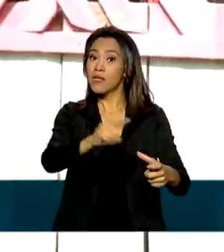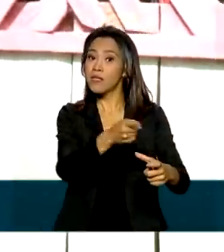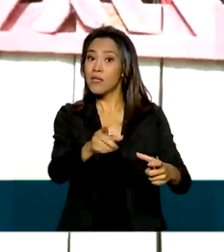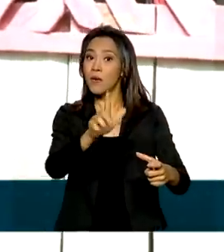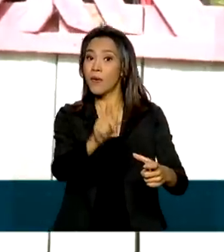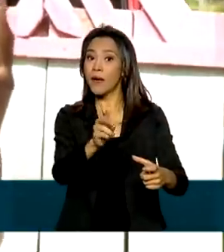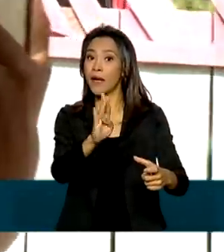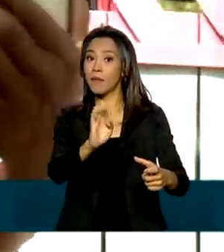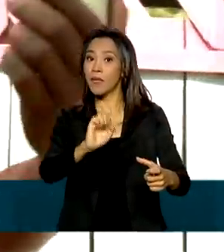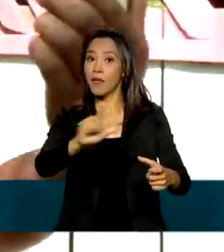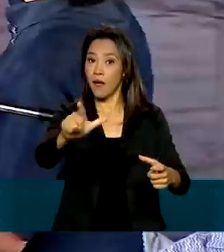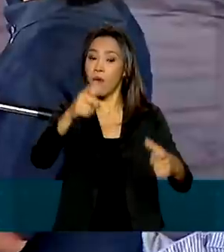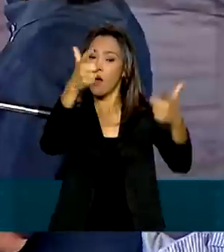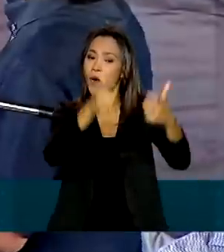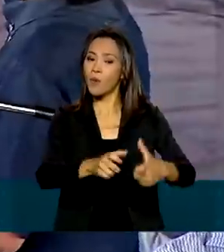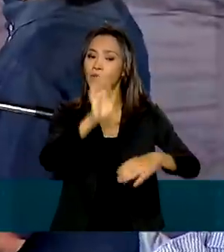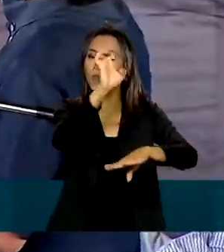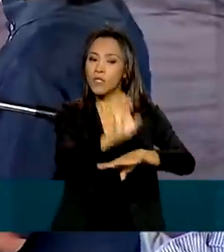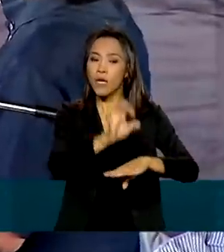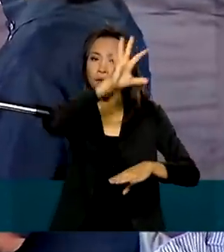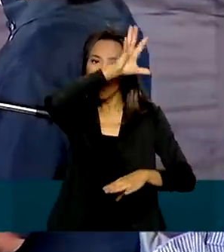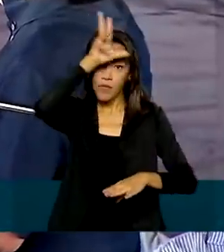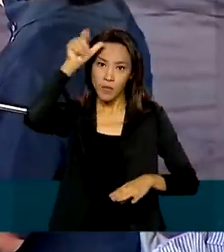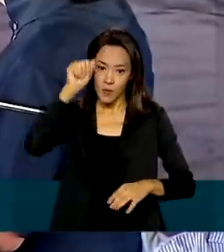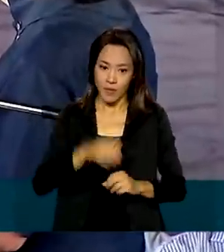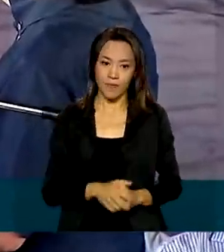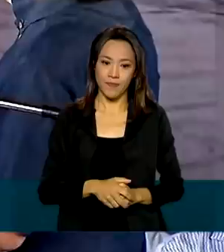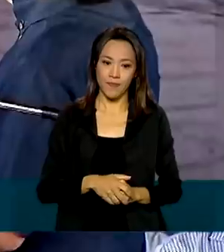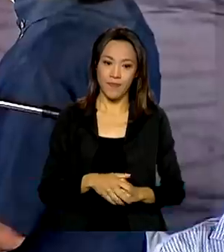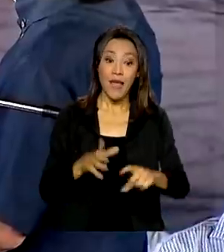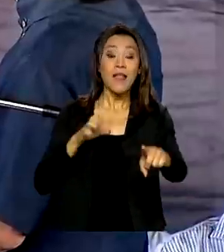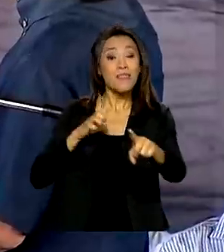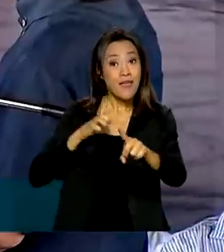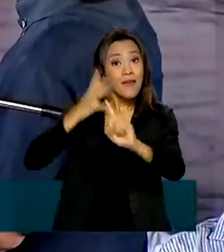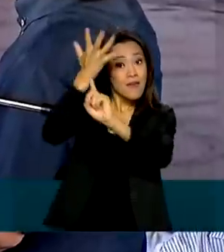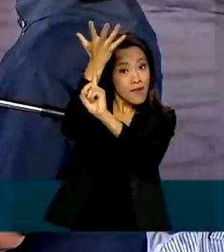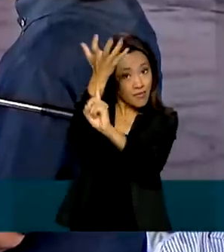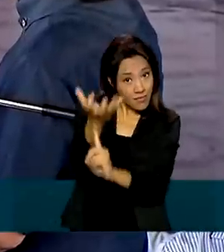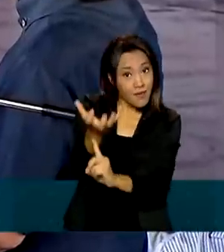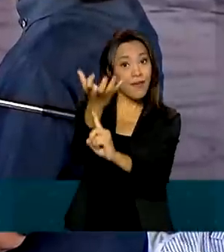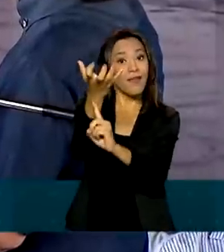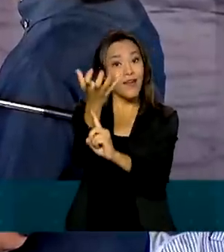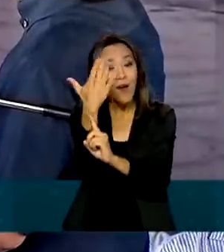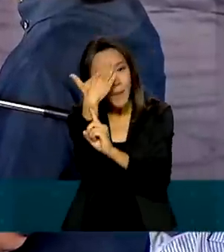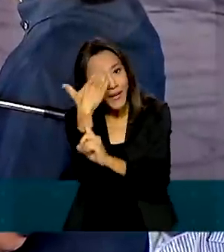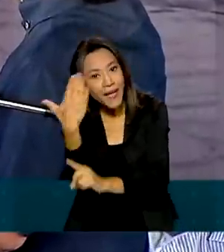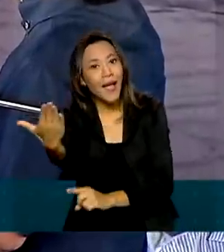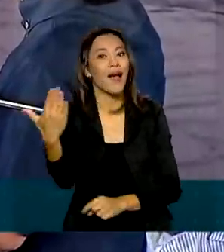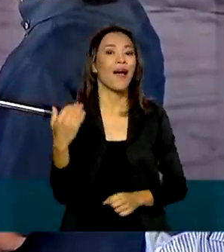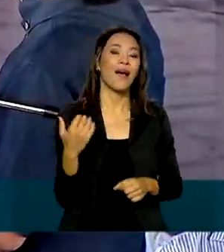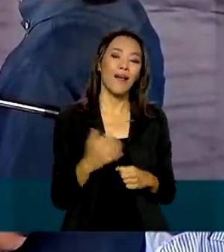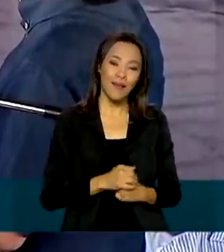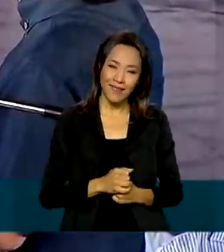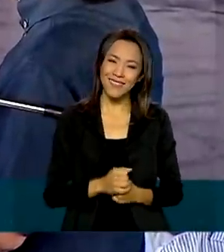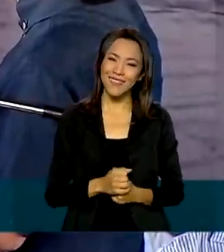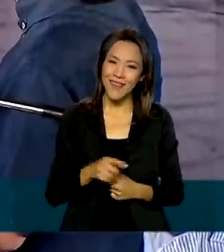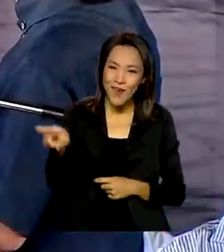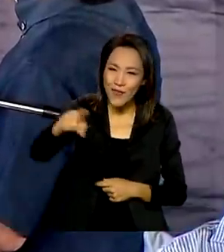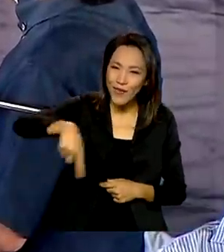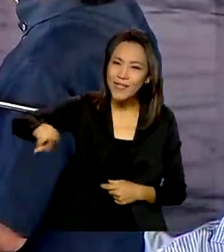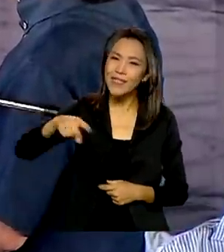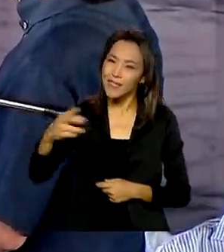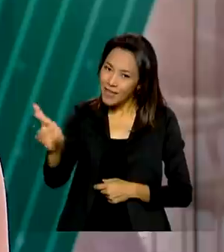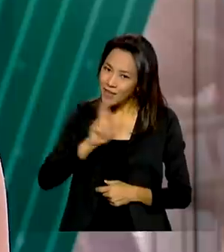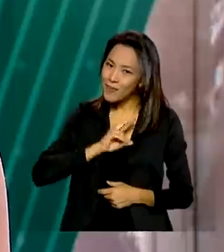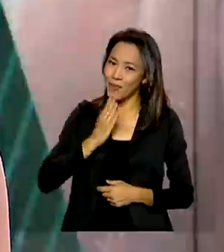Cachoeira, no Amazonas. A antena já está instalada aqui no nosso polo antigo. Obrigado por vocês atenderem o